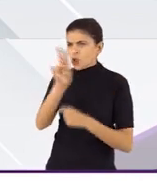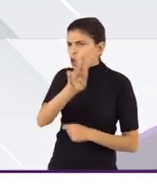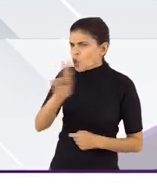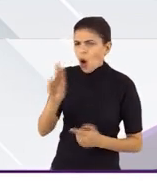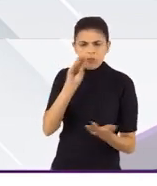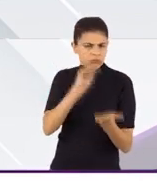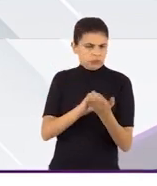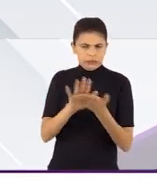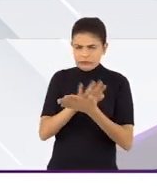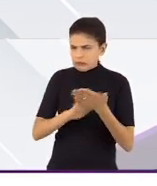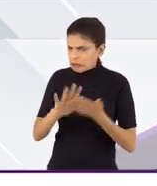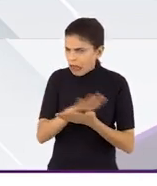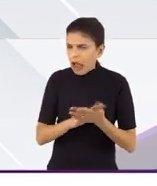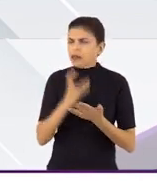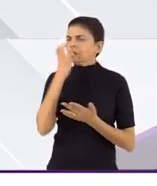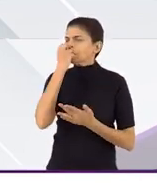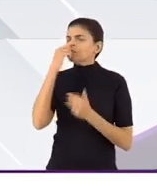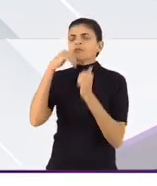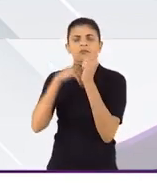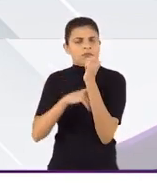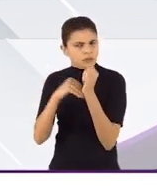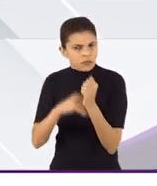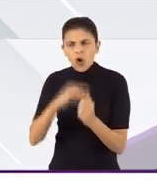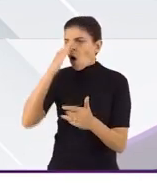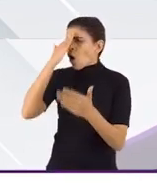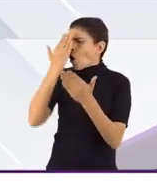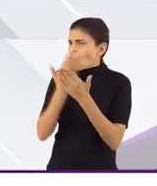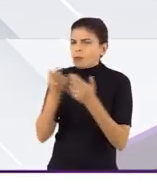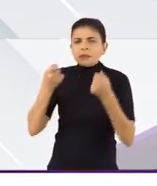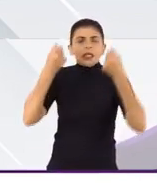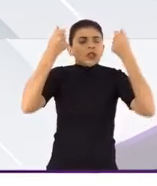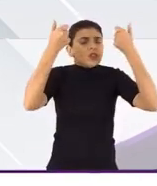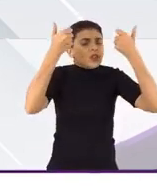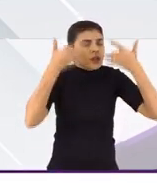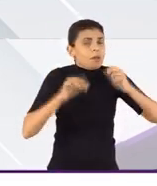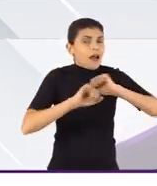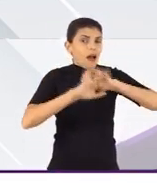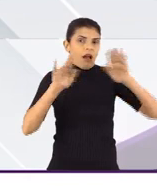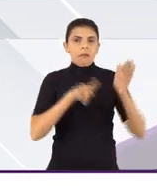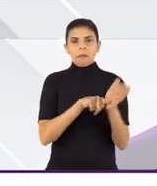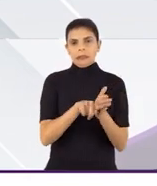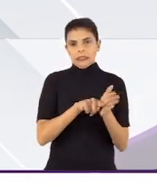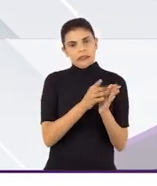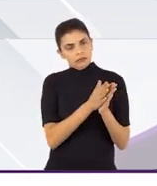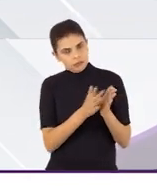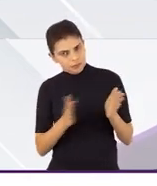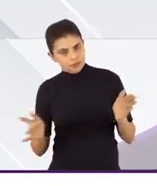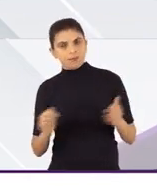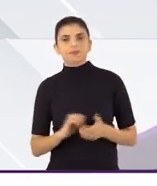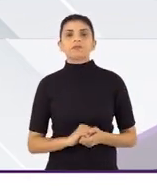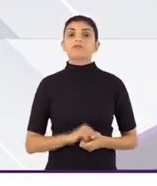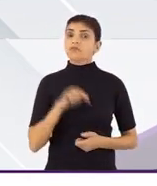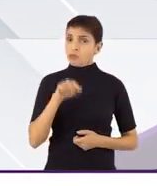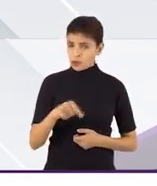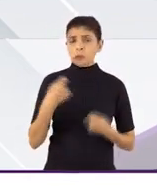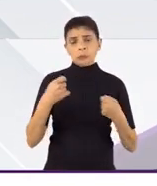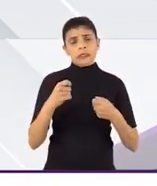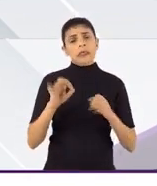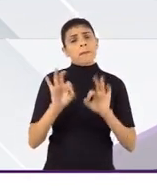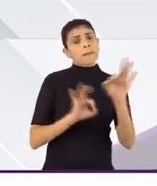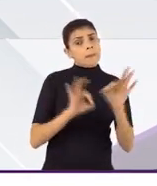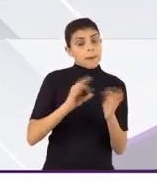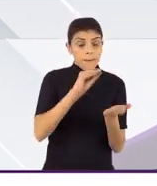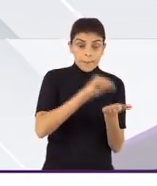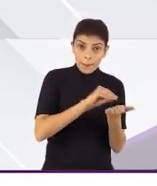o anonimato e a total confidencialidade dentro do ambiente daquela pesquisa. então